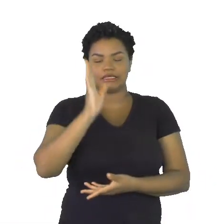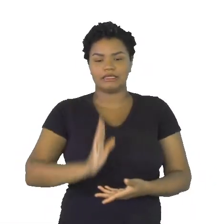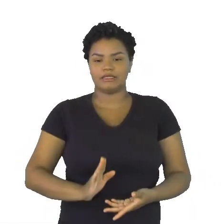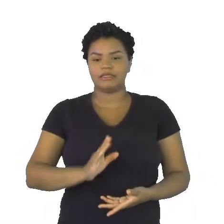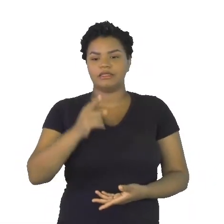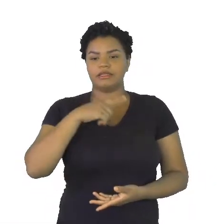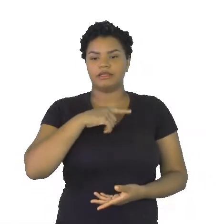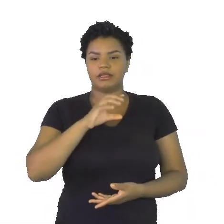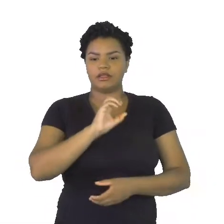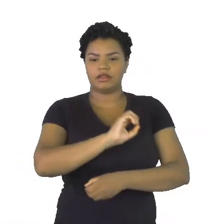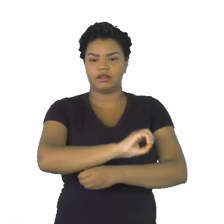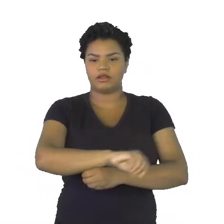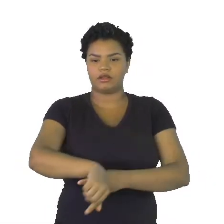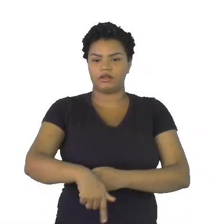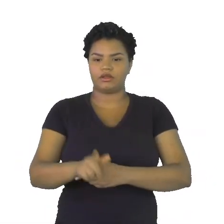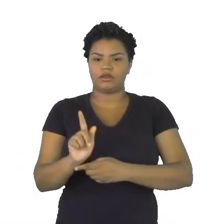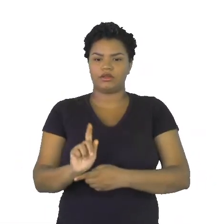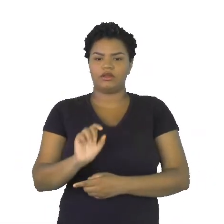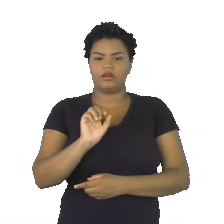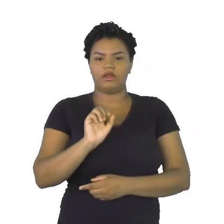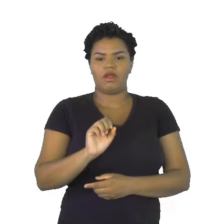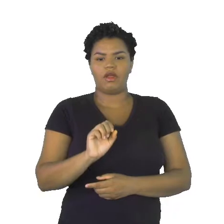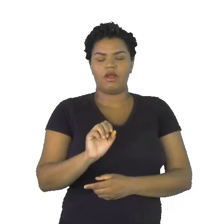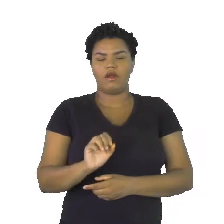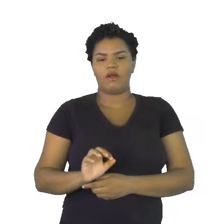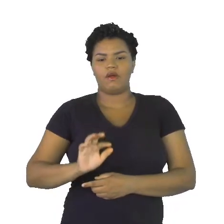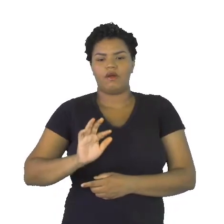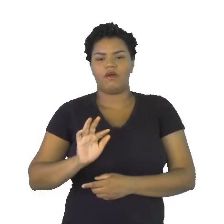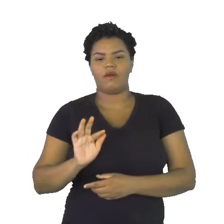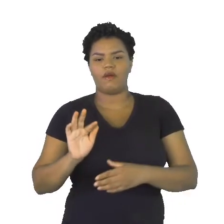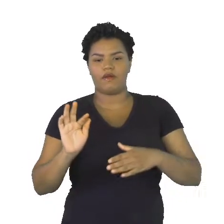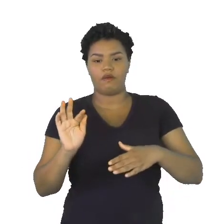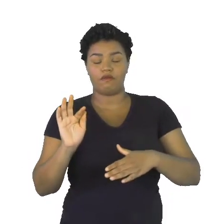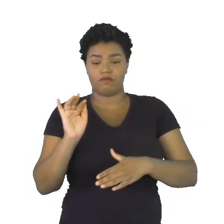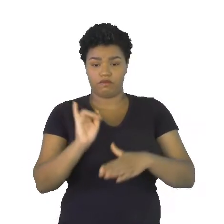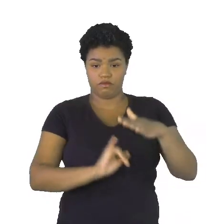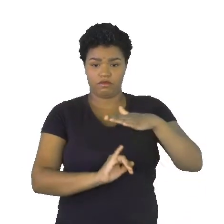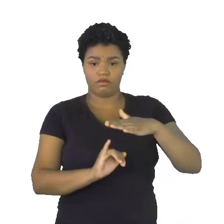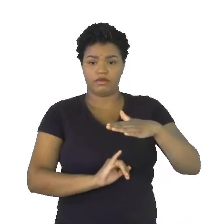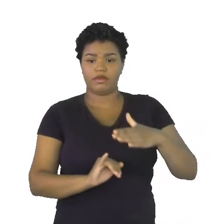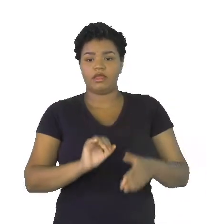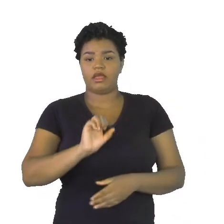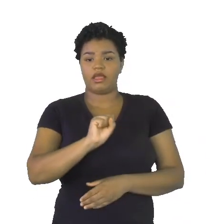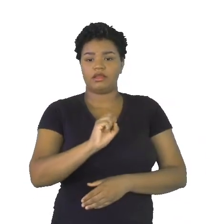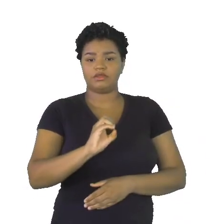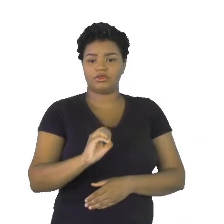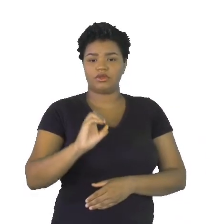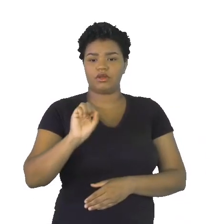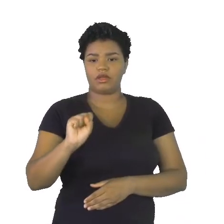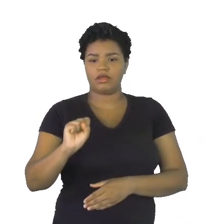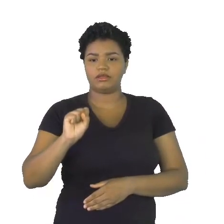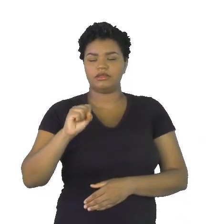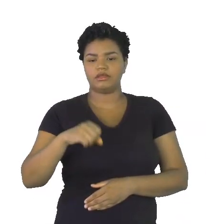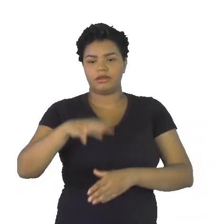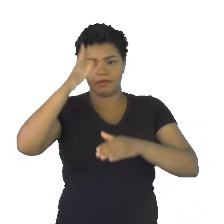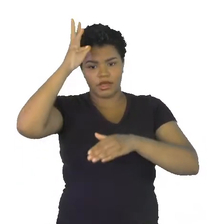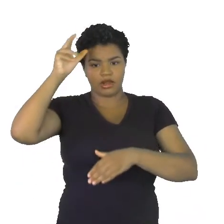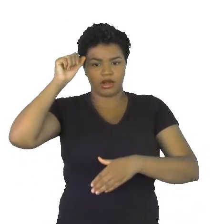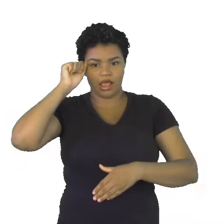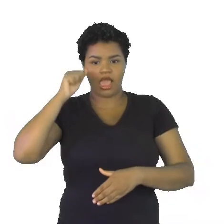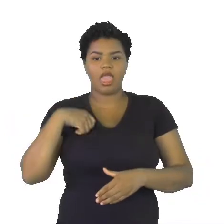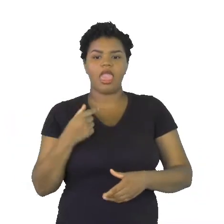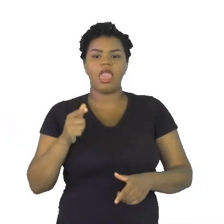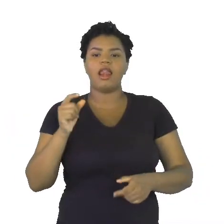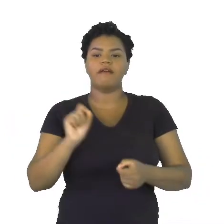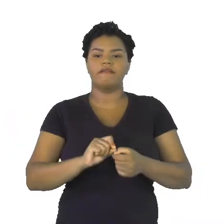ONG, que é a Fundação SOS Mata Atlântica, essa organização atua na proteção e recuperação das